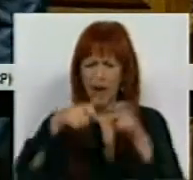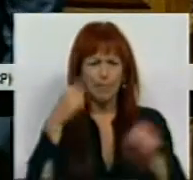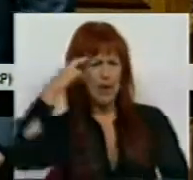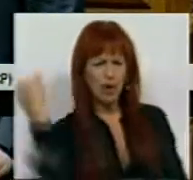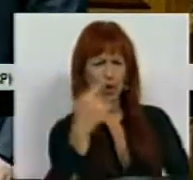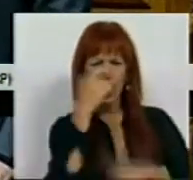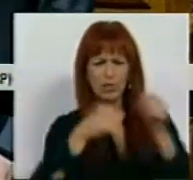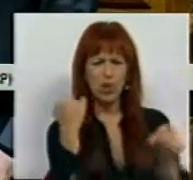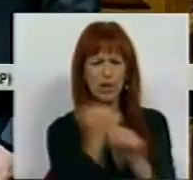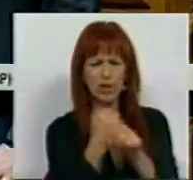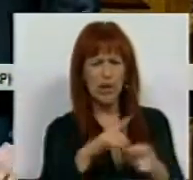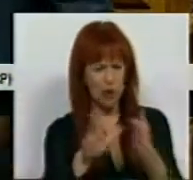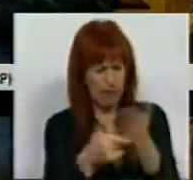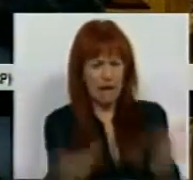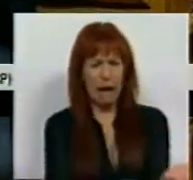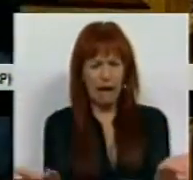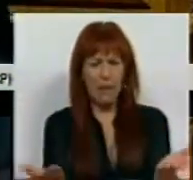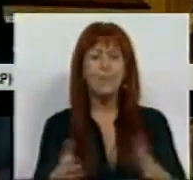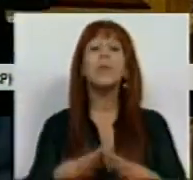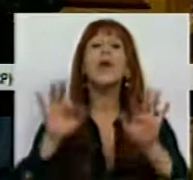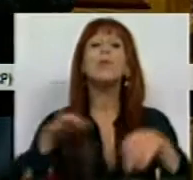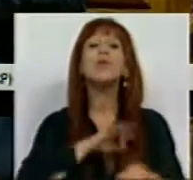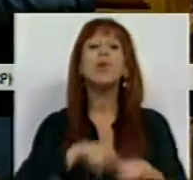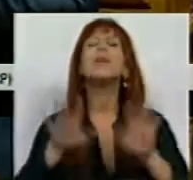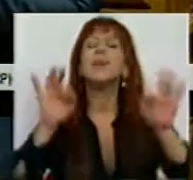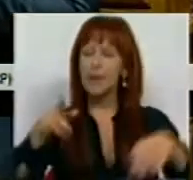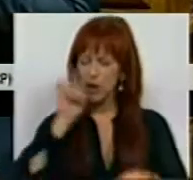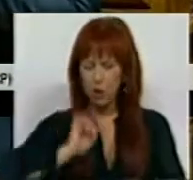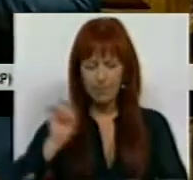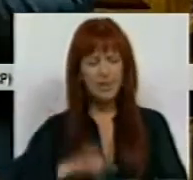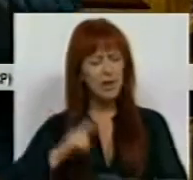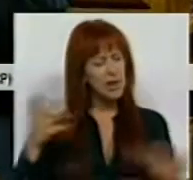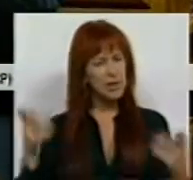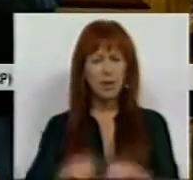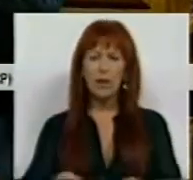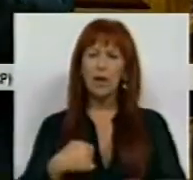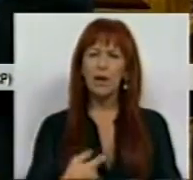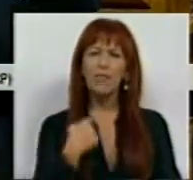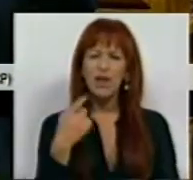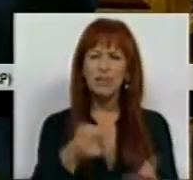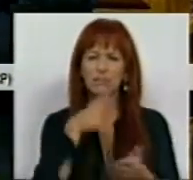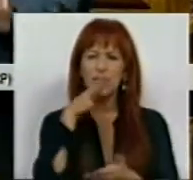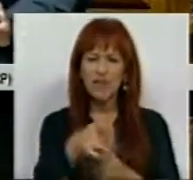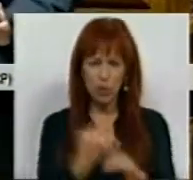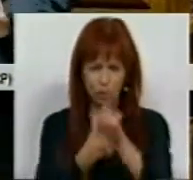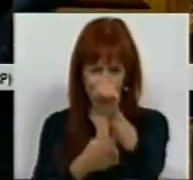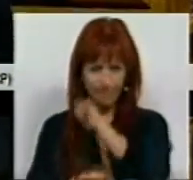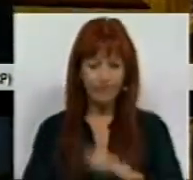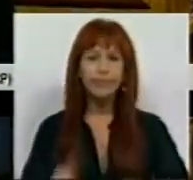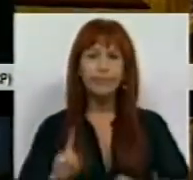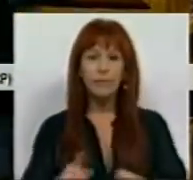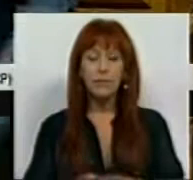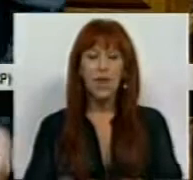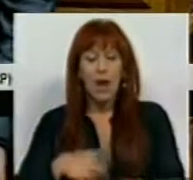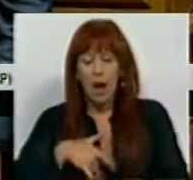e roubá-los desta maneira? Temos aqui que dizer, terminando, senhora Presidente, fazer aqui um registro de que